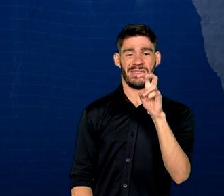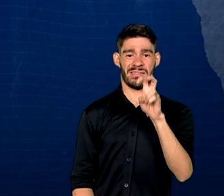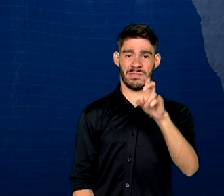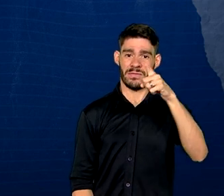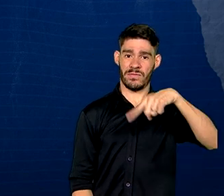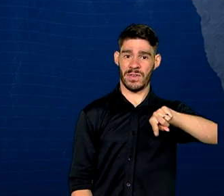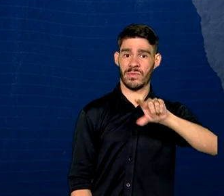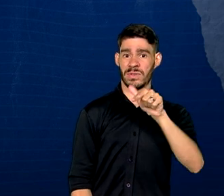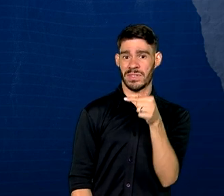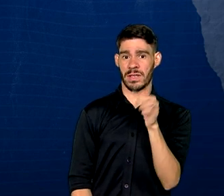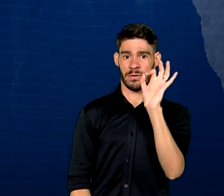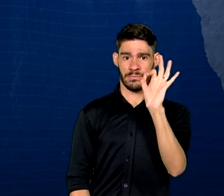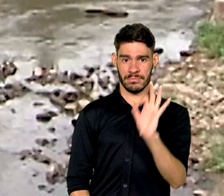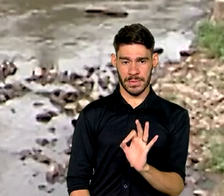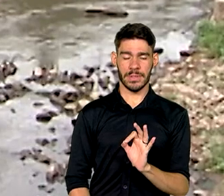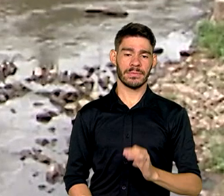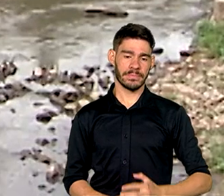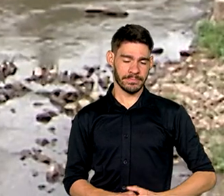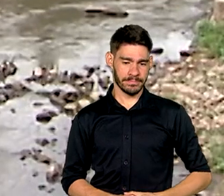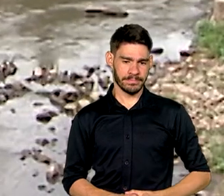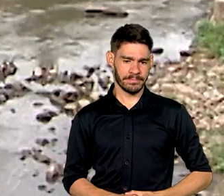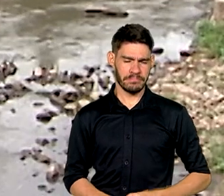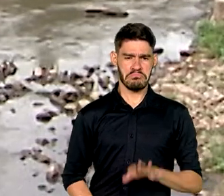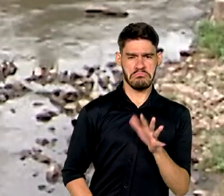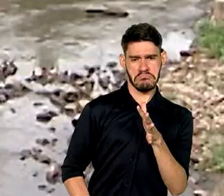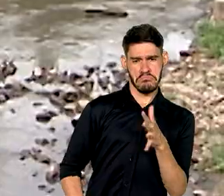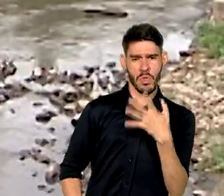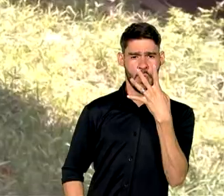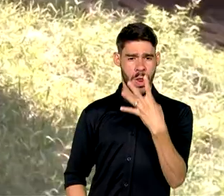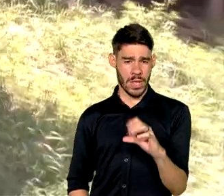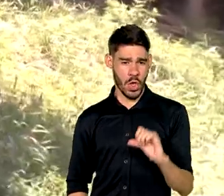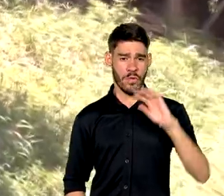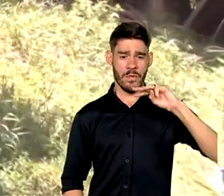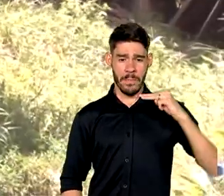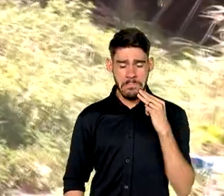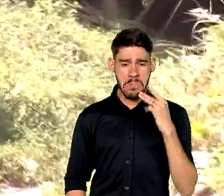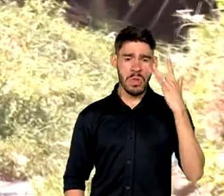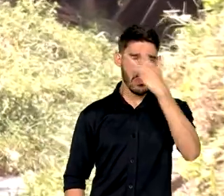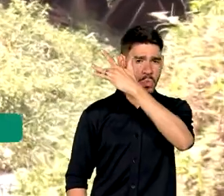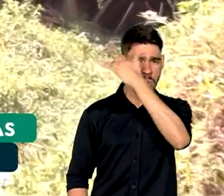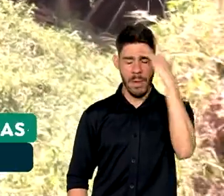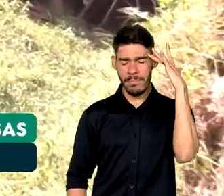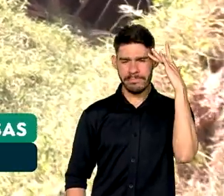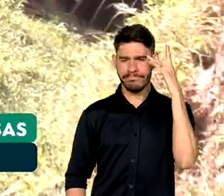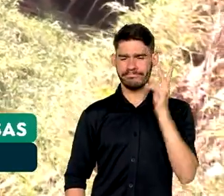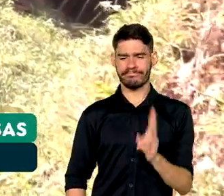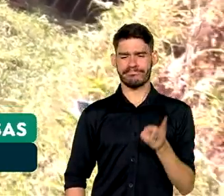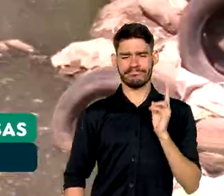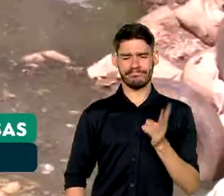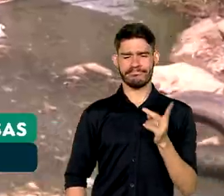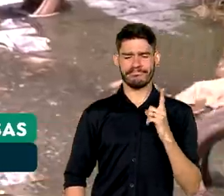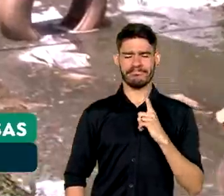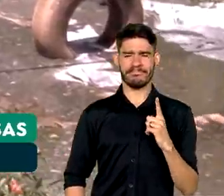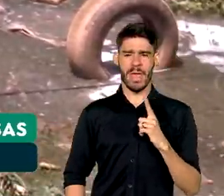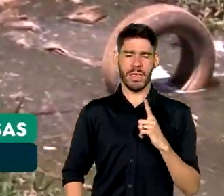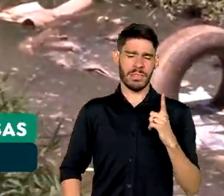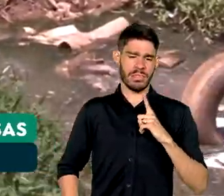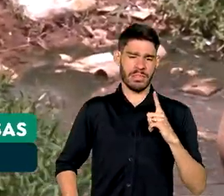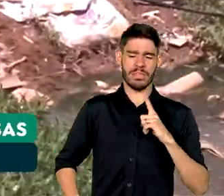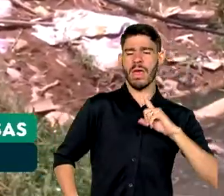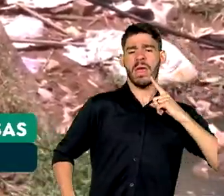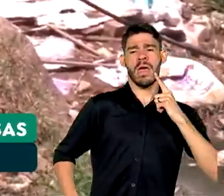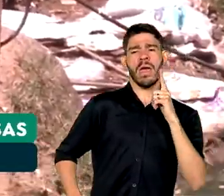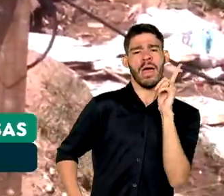,7%. Cerca de 49 milhões de pessoas ainda vivem com coleta de esgoto em